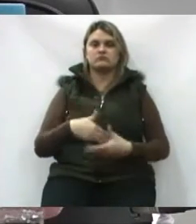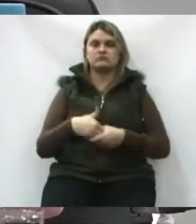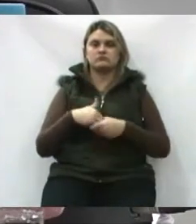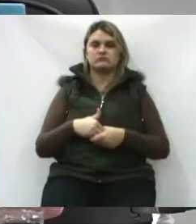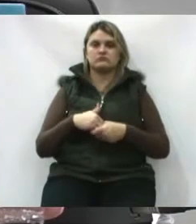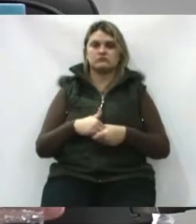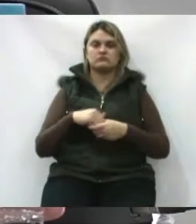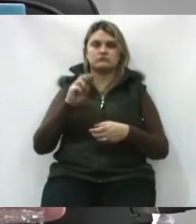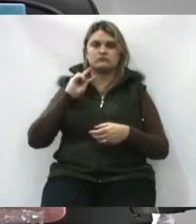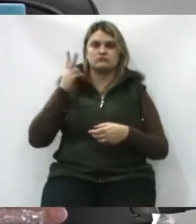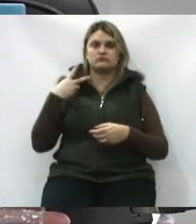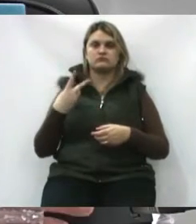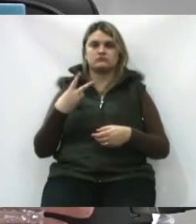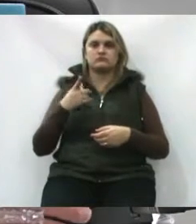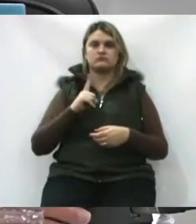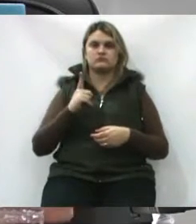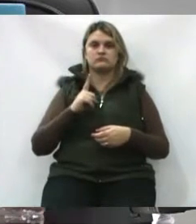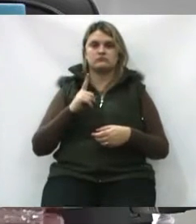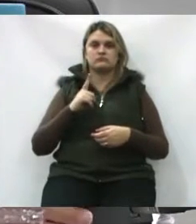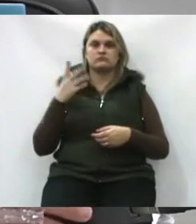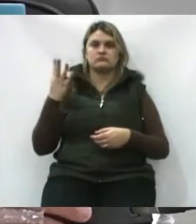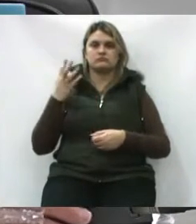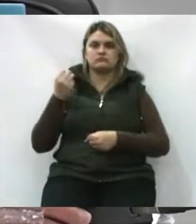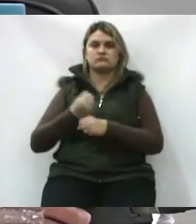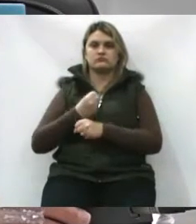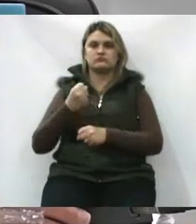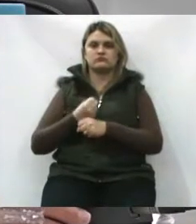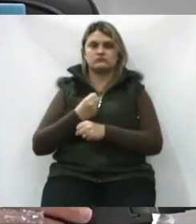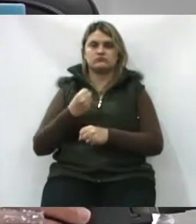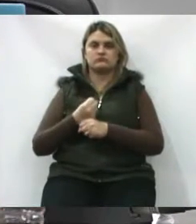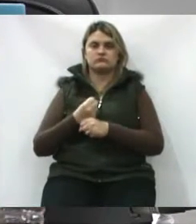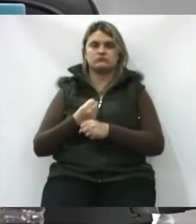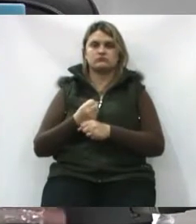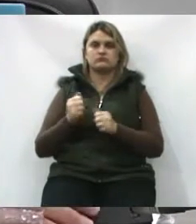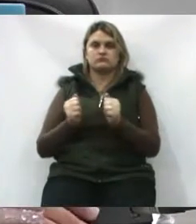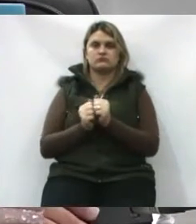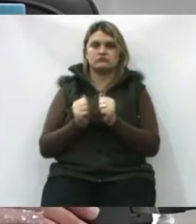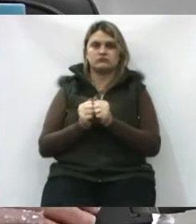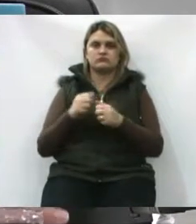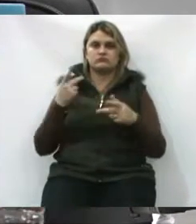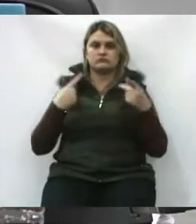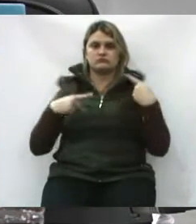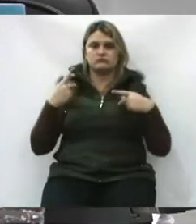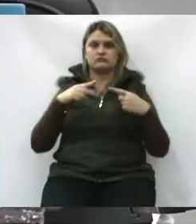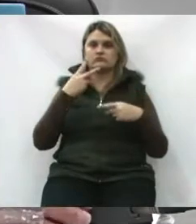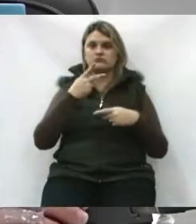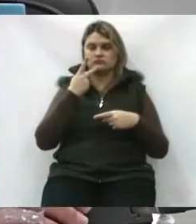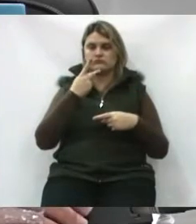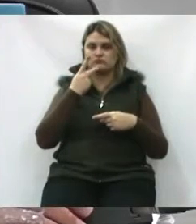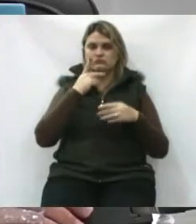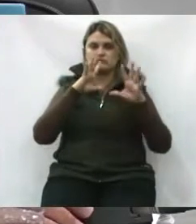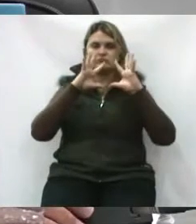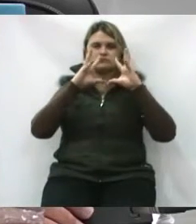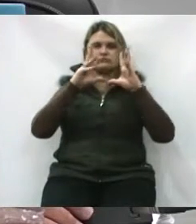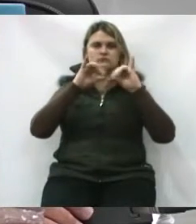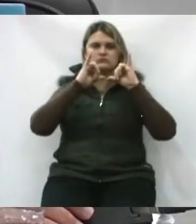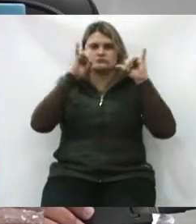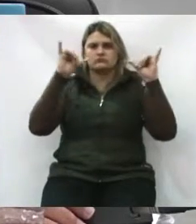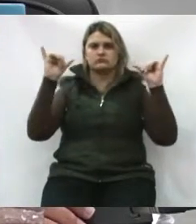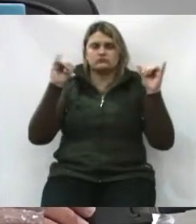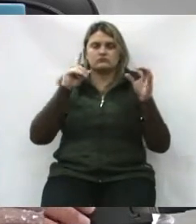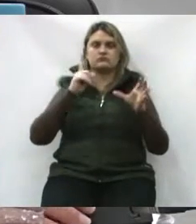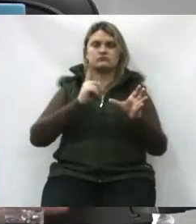parabenizar os vereadores, né? Porque há quatro anos, na campanha política, se falou nos quatro cantos da cidade